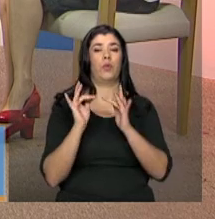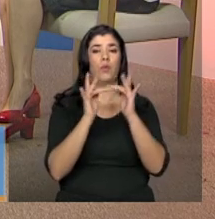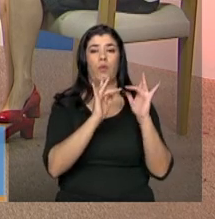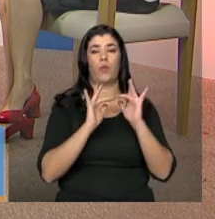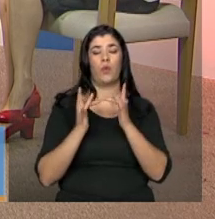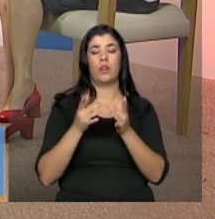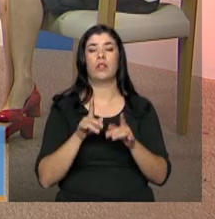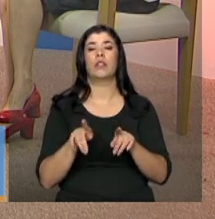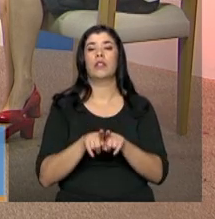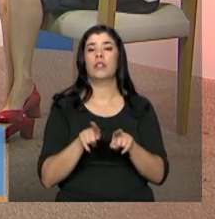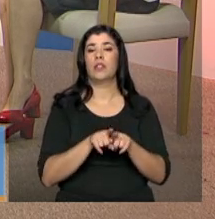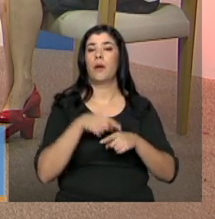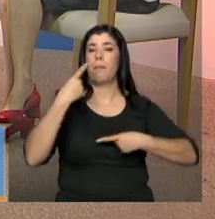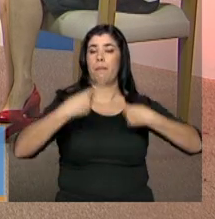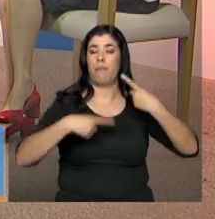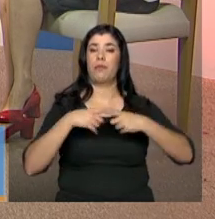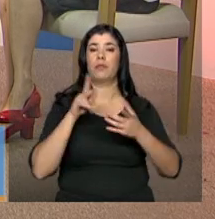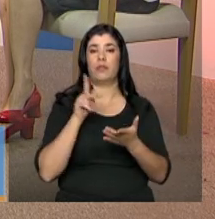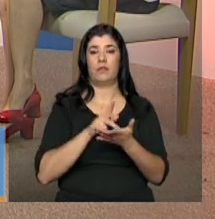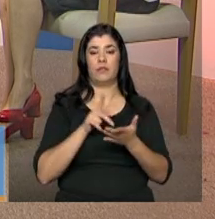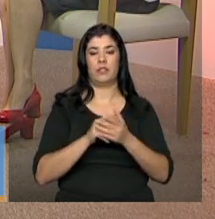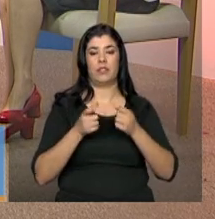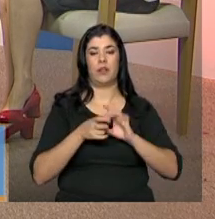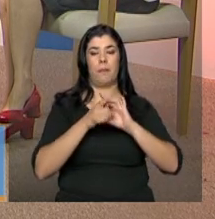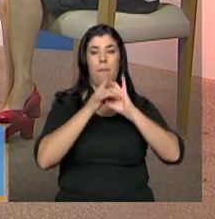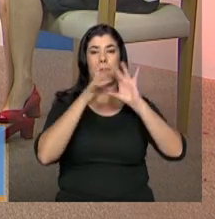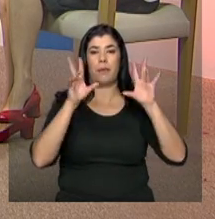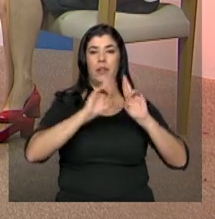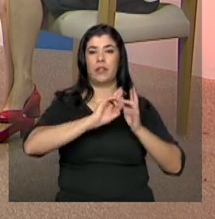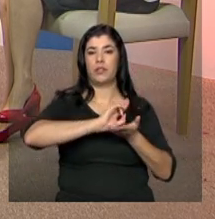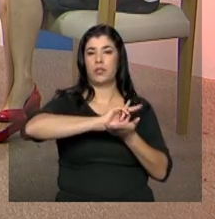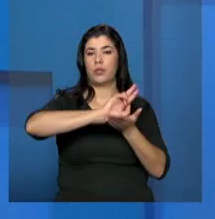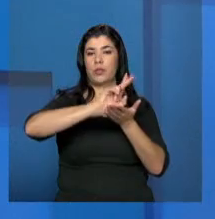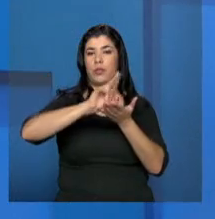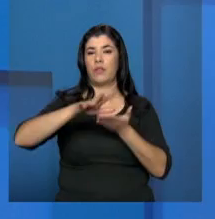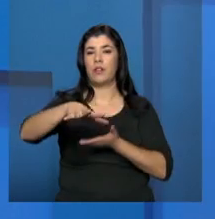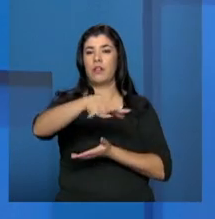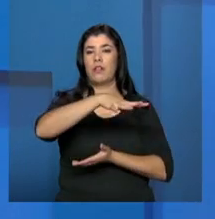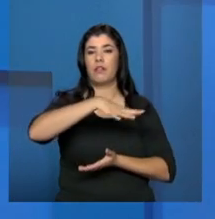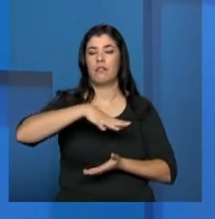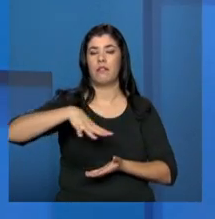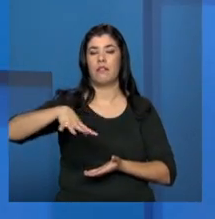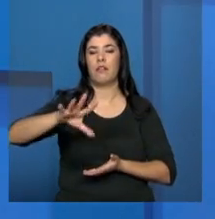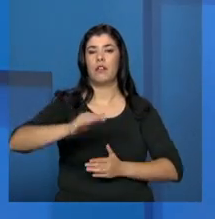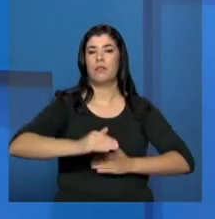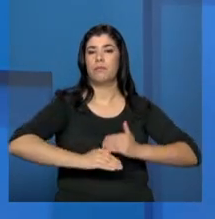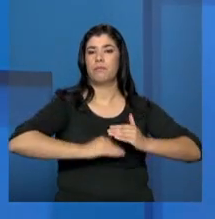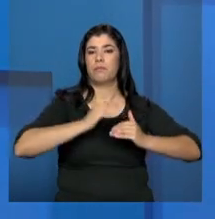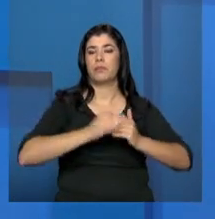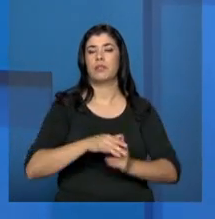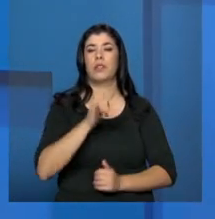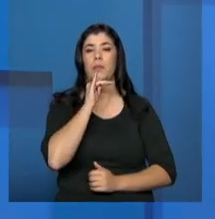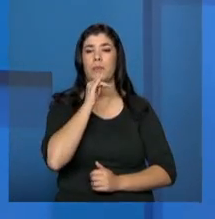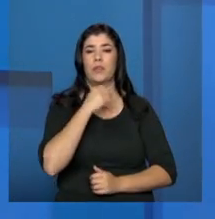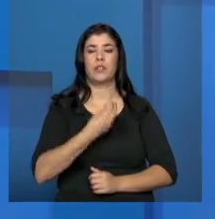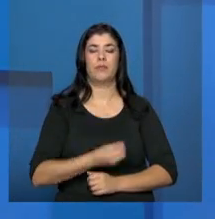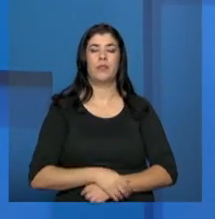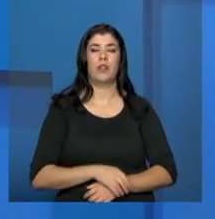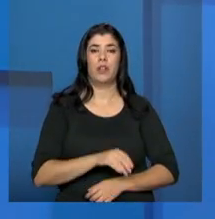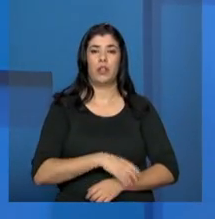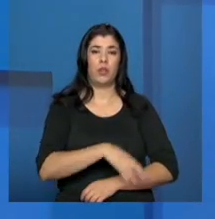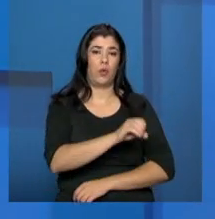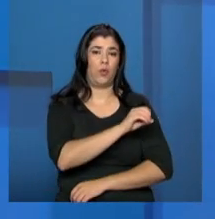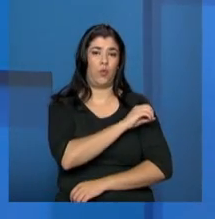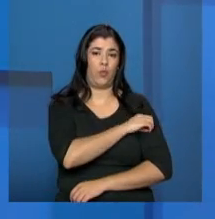a nossa política, ela abrange todos os segmentos, todos os ciclos de vida, né? Então, desde a criança pequena até o idoso.